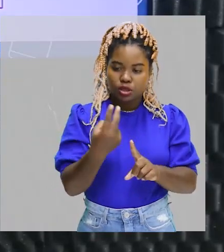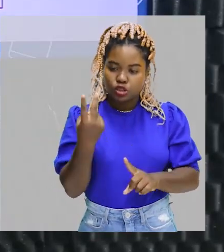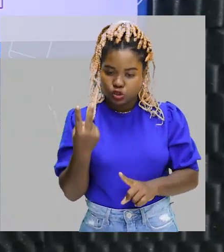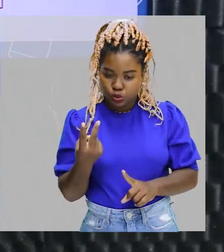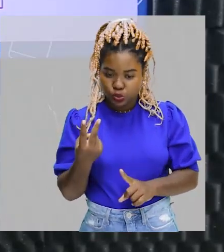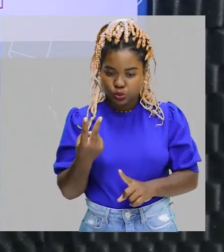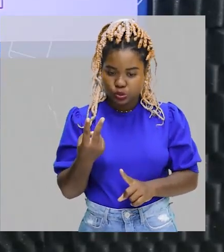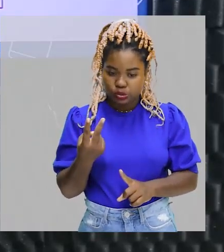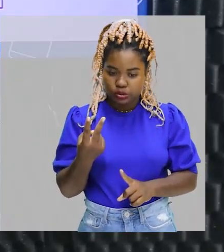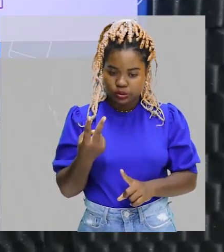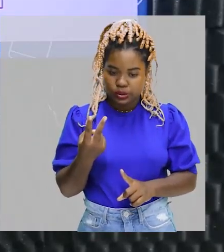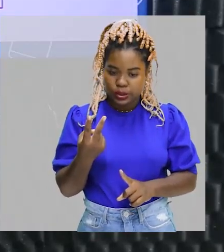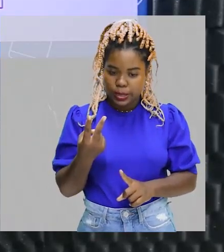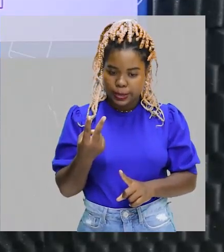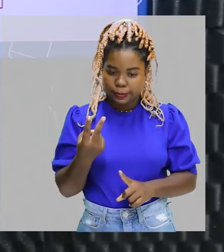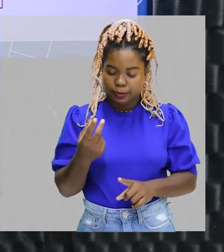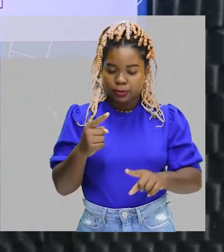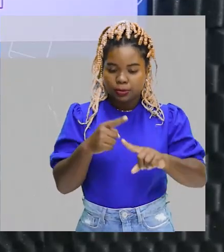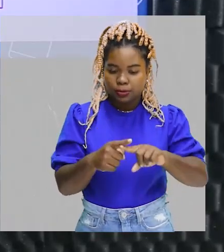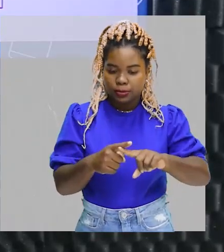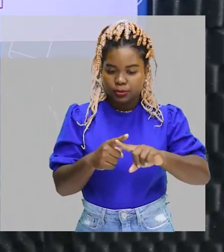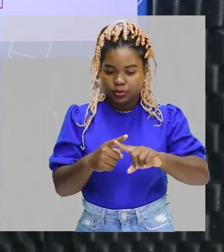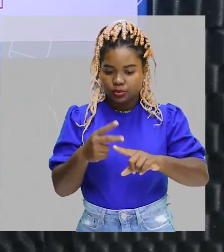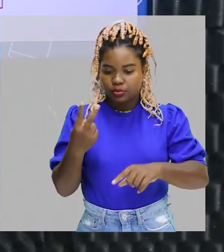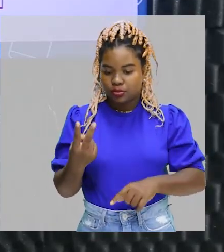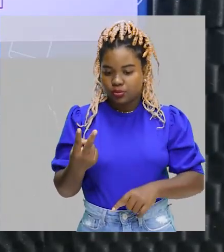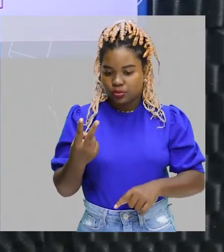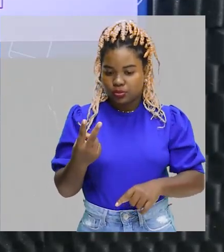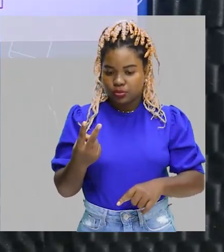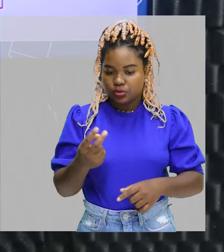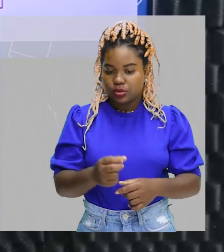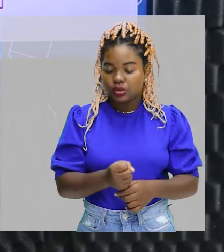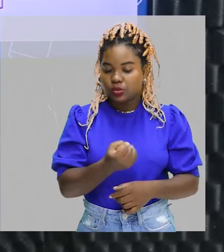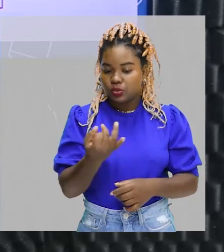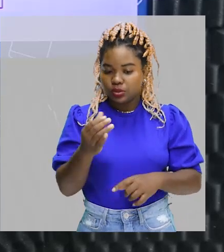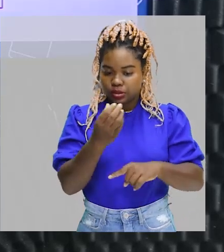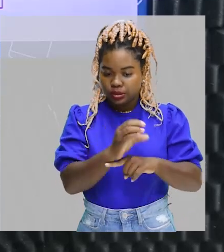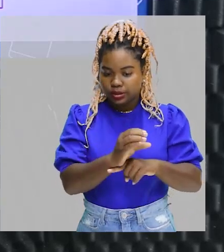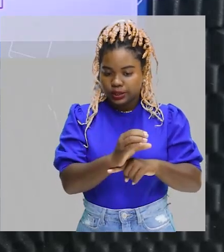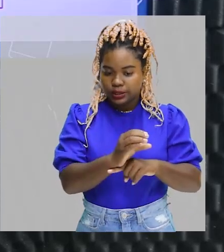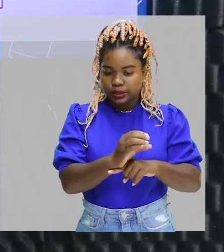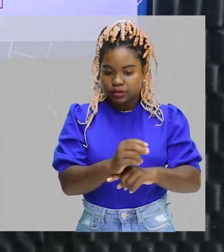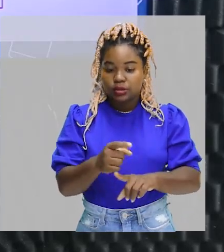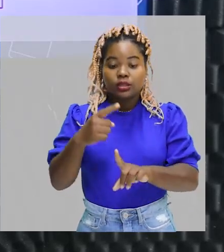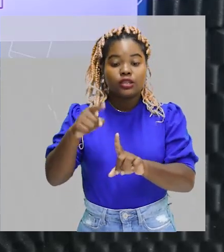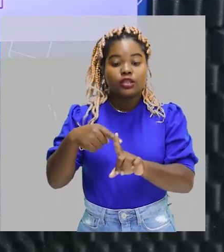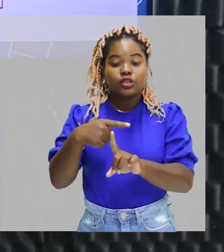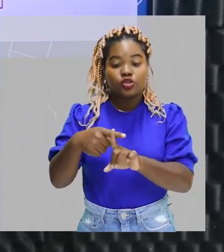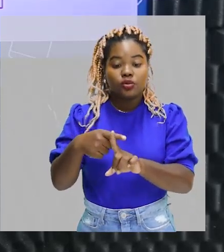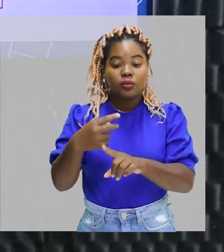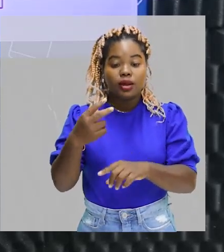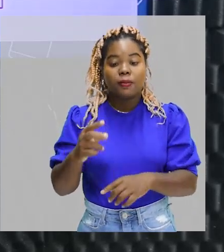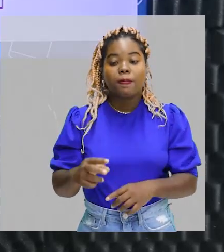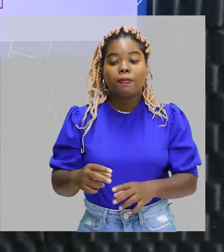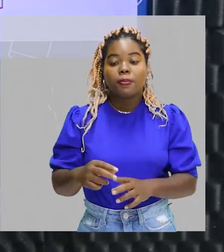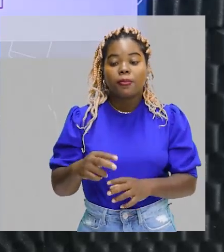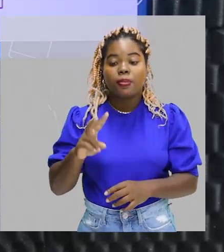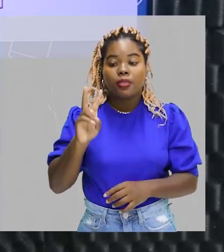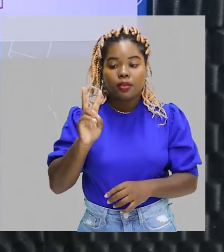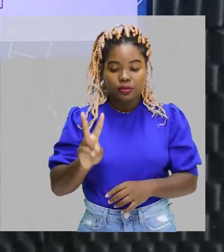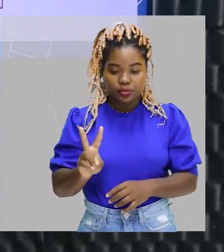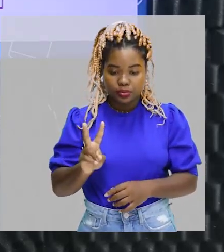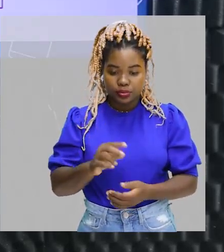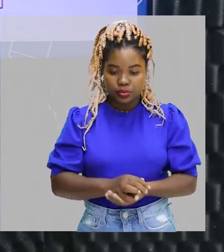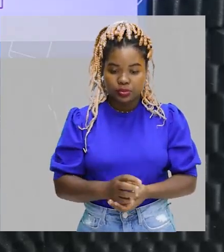ok? Se eu multiplicar por dois a quantidade de carbonos e somar mais dois, eu vou ter